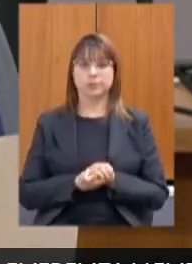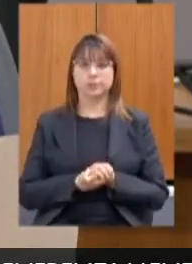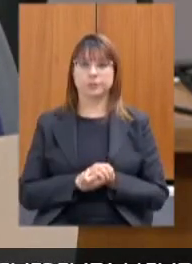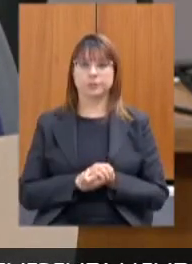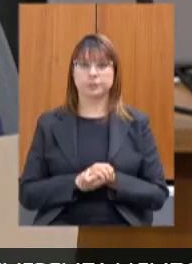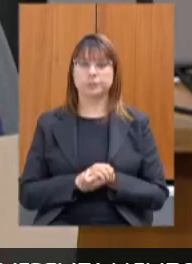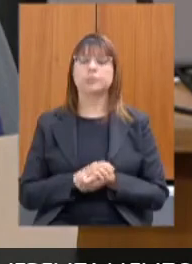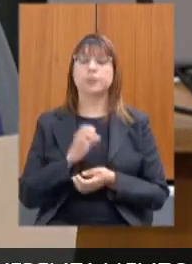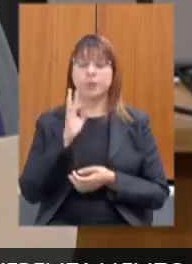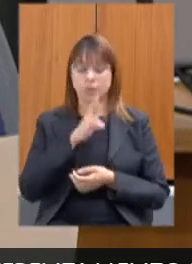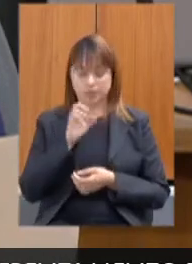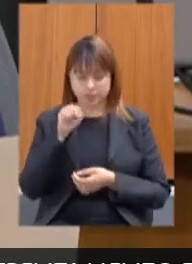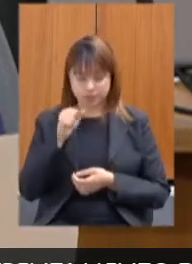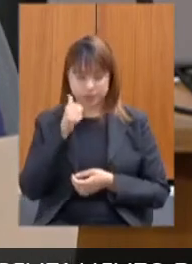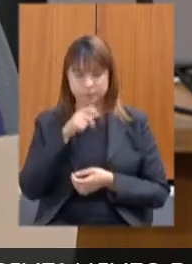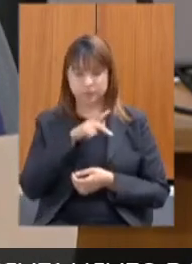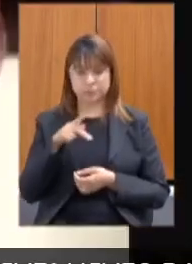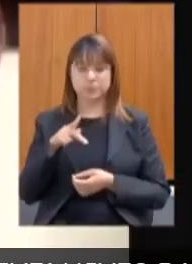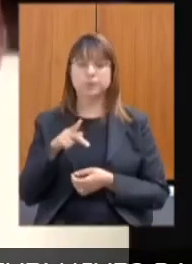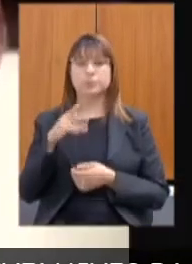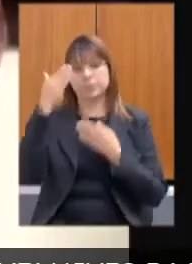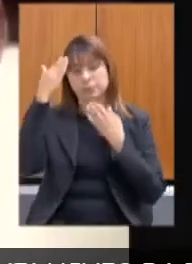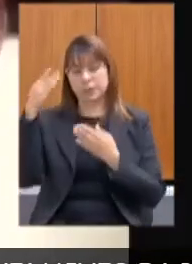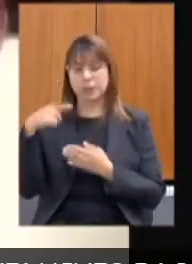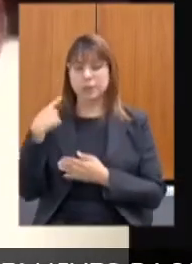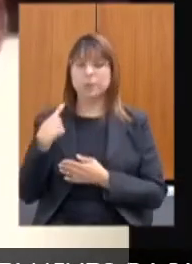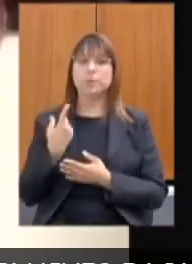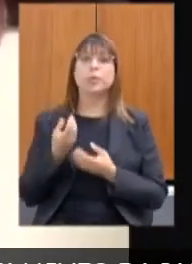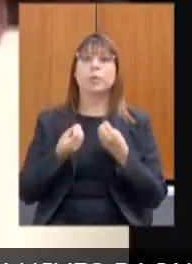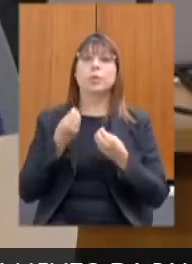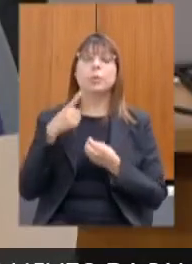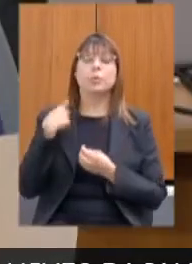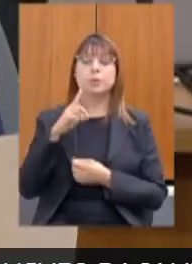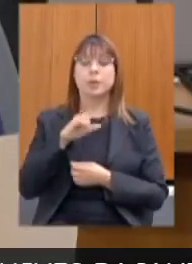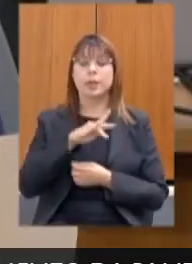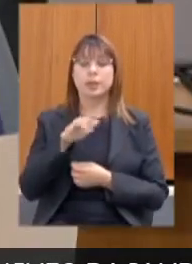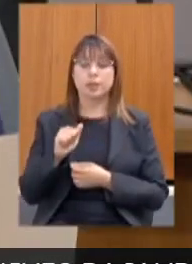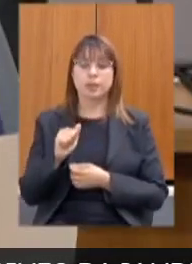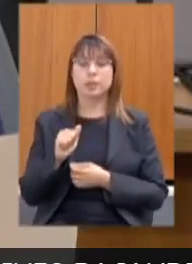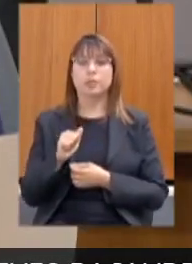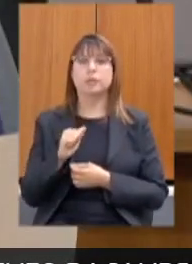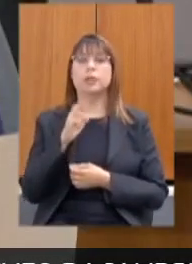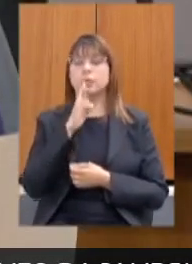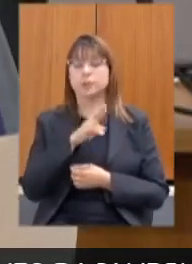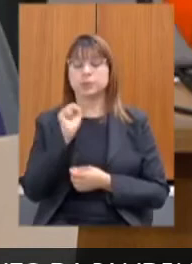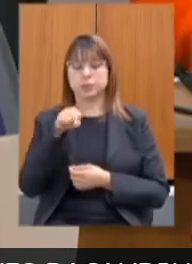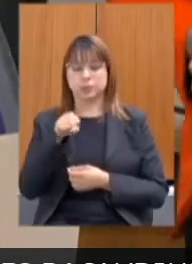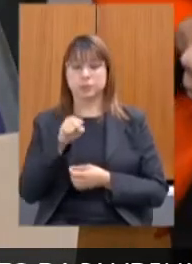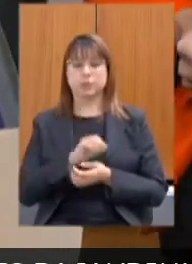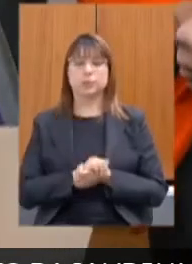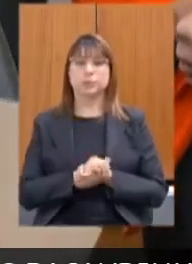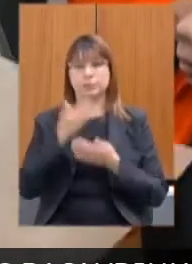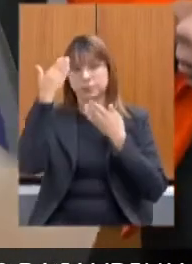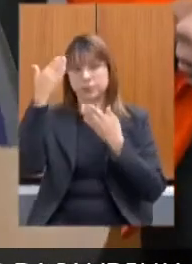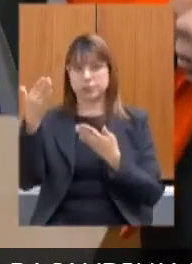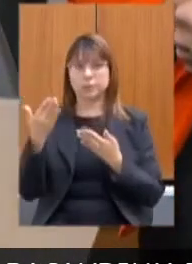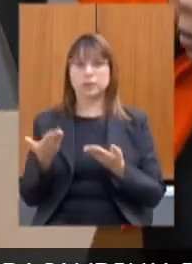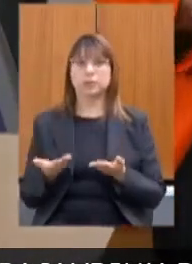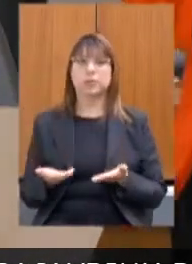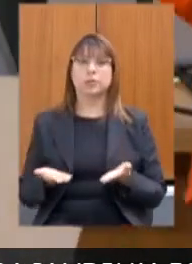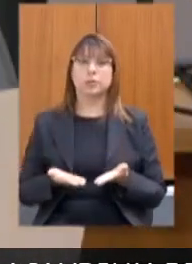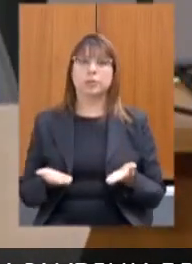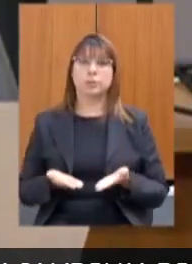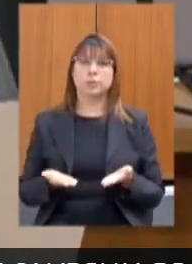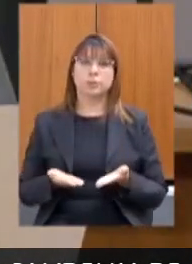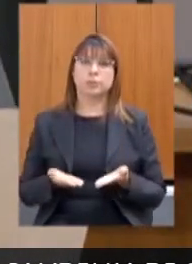voto sim senhora presidenta obrigada deputado como vota a deputada Leninha voto sim presidenta obrigada vamos